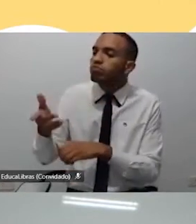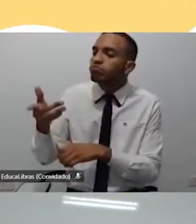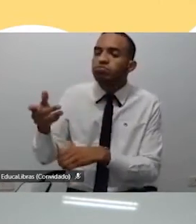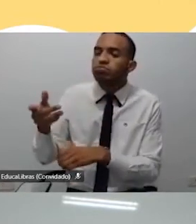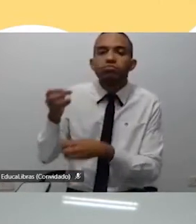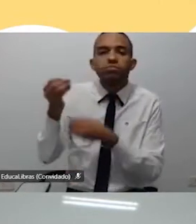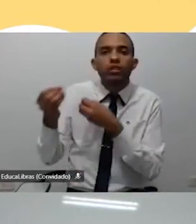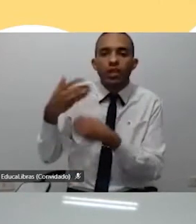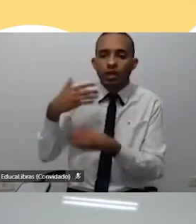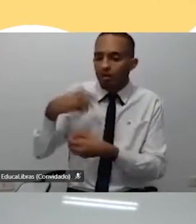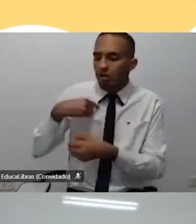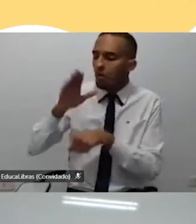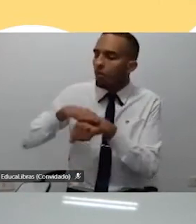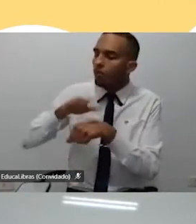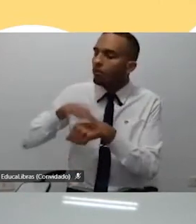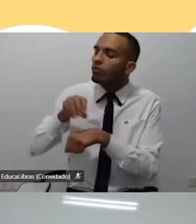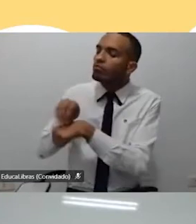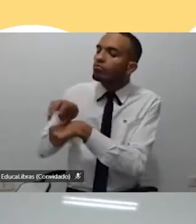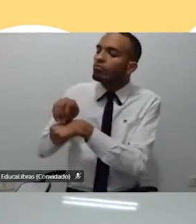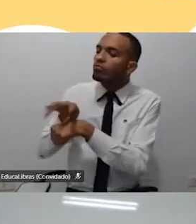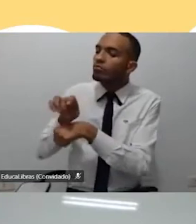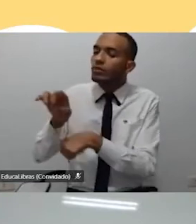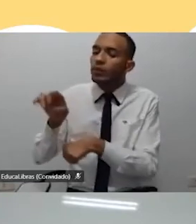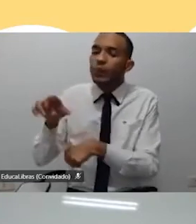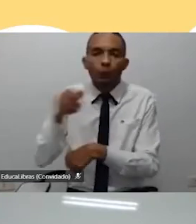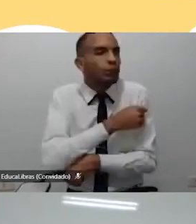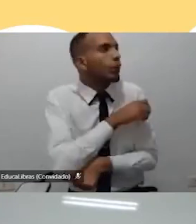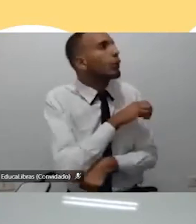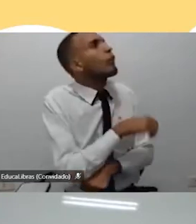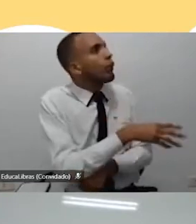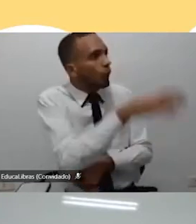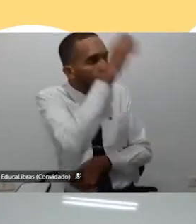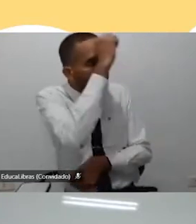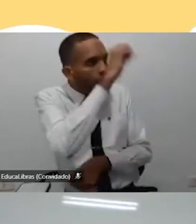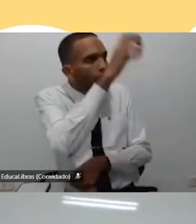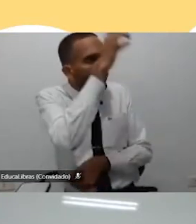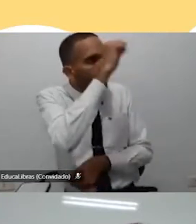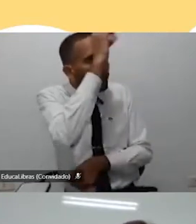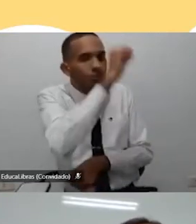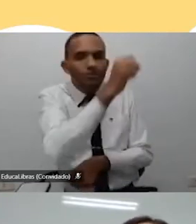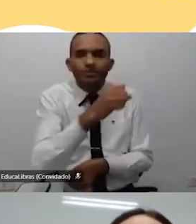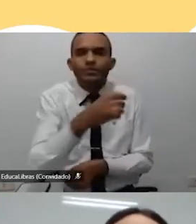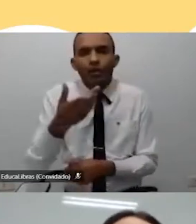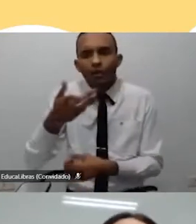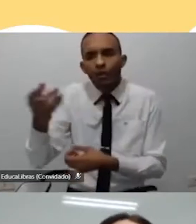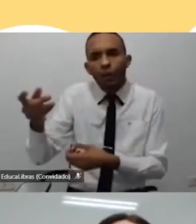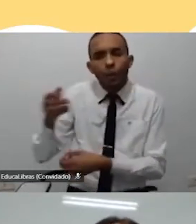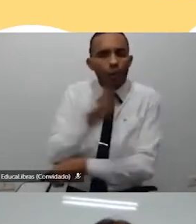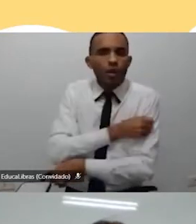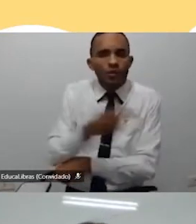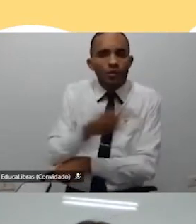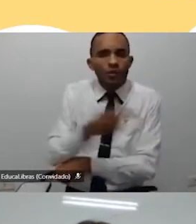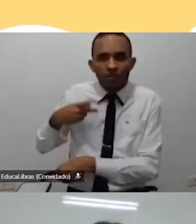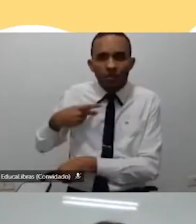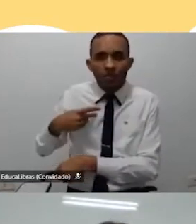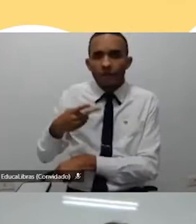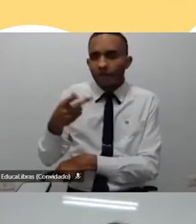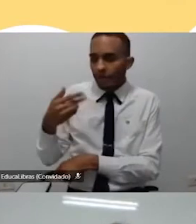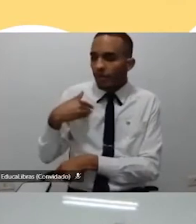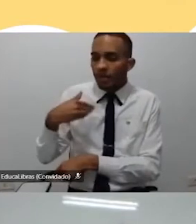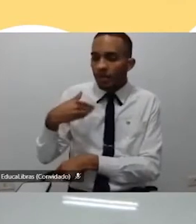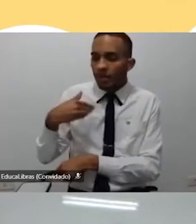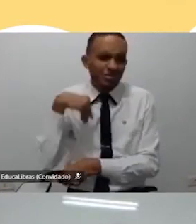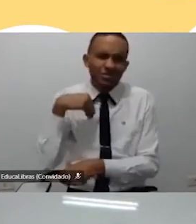verdade eu ouvi uma coisa pesada de um menino que saiu de um grupo e falou assim vou desistir da escola